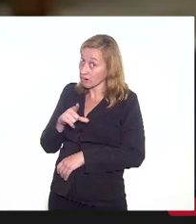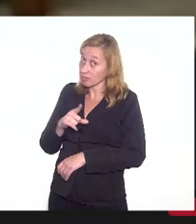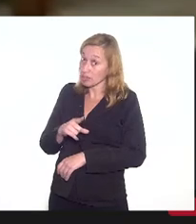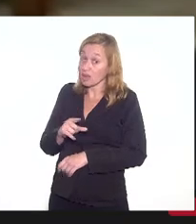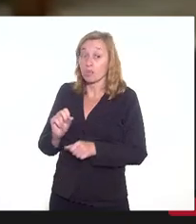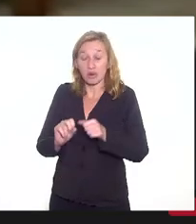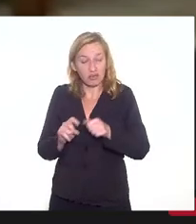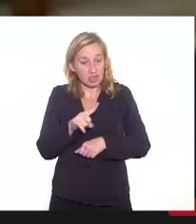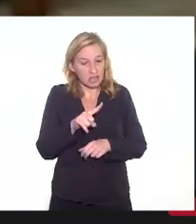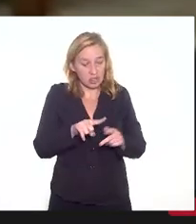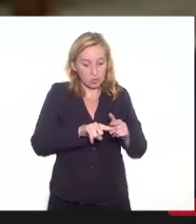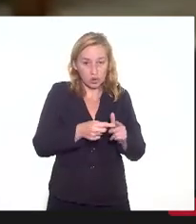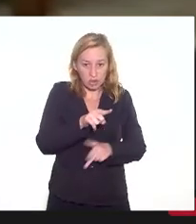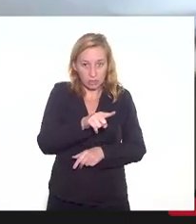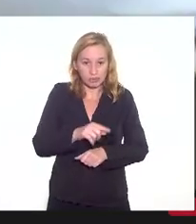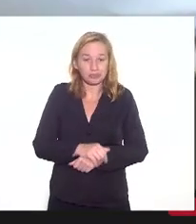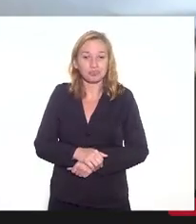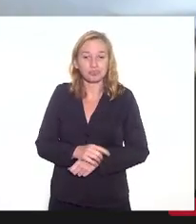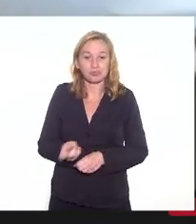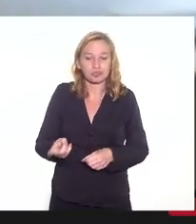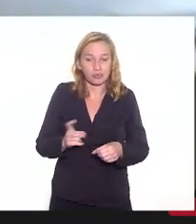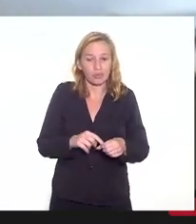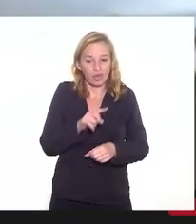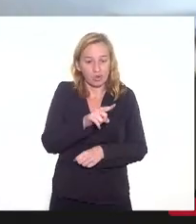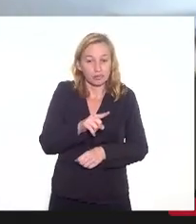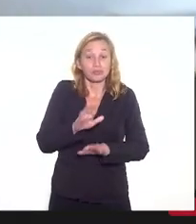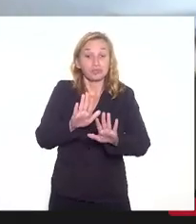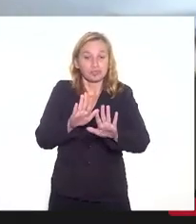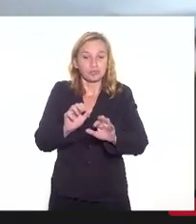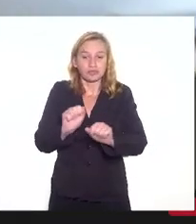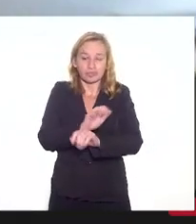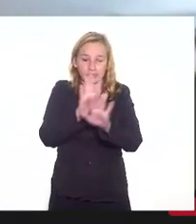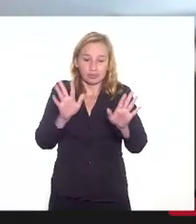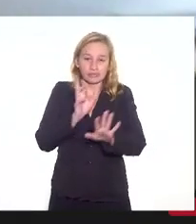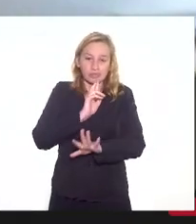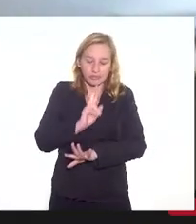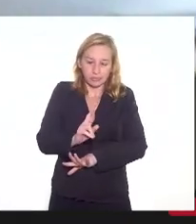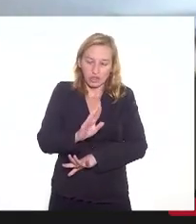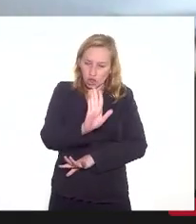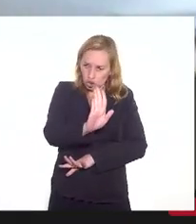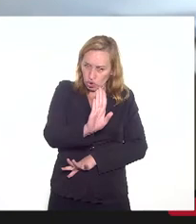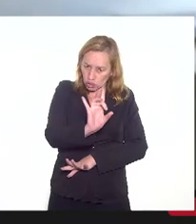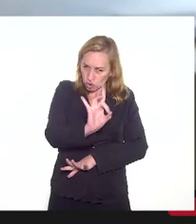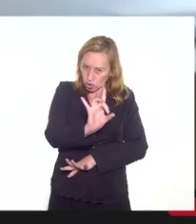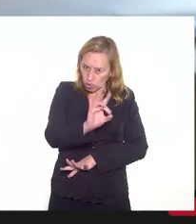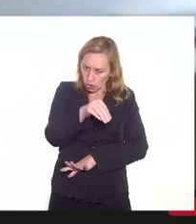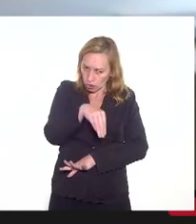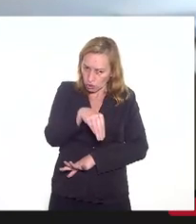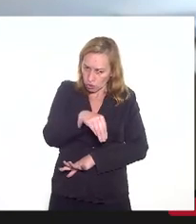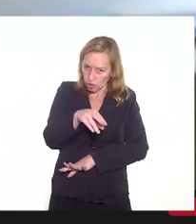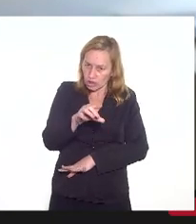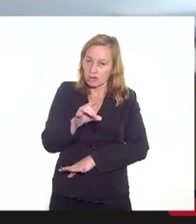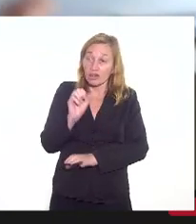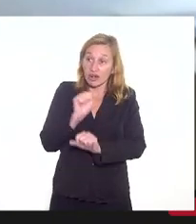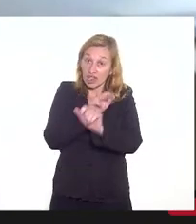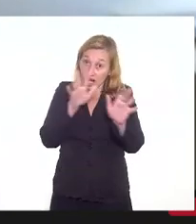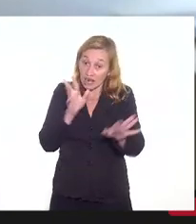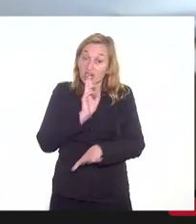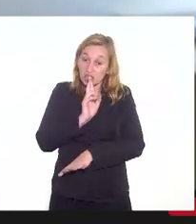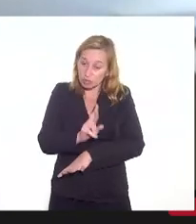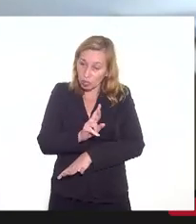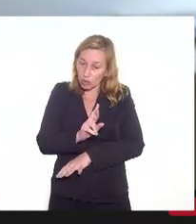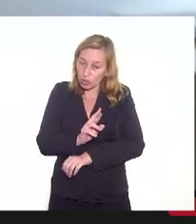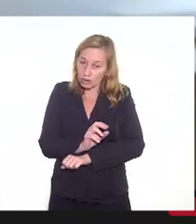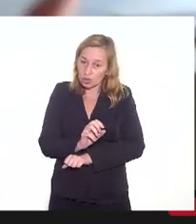essas reposições. Então, para ficar claro a resposta, só um minutinho, Nelson, só para ficar clara a resposta, porque está